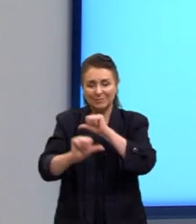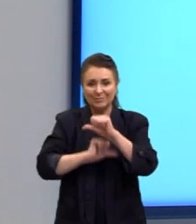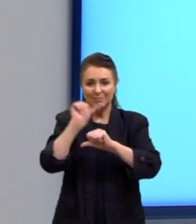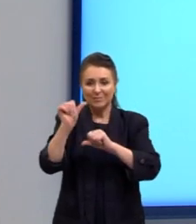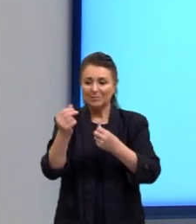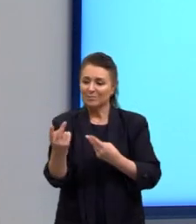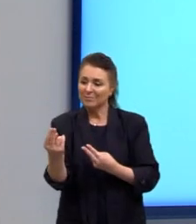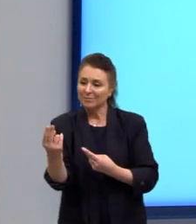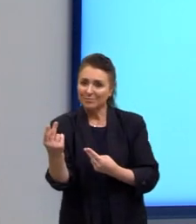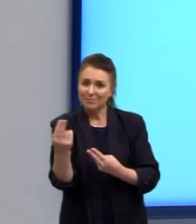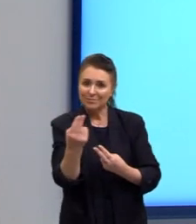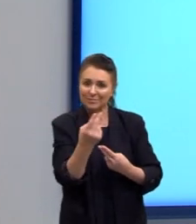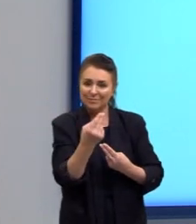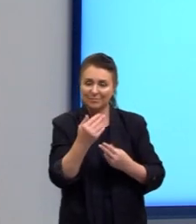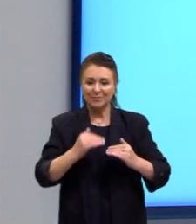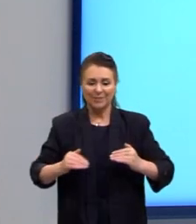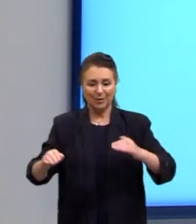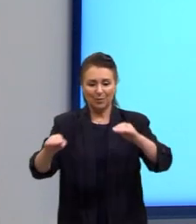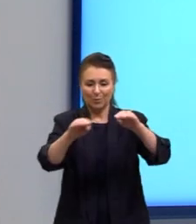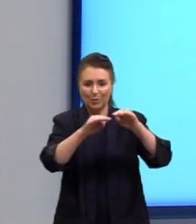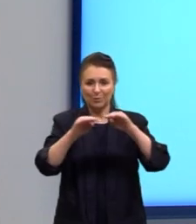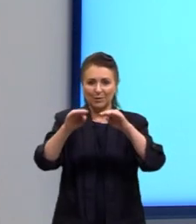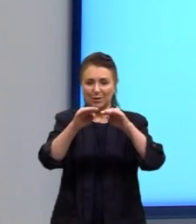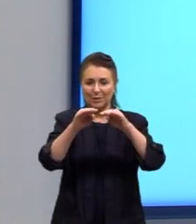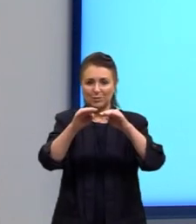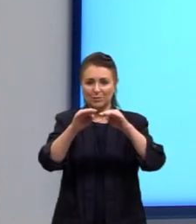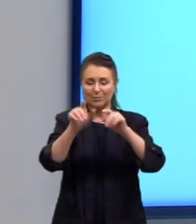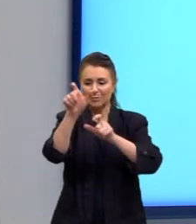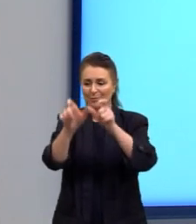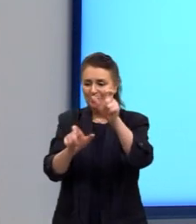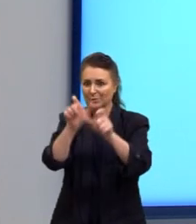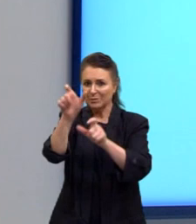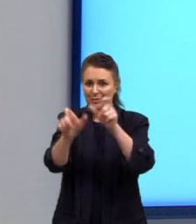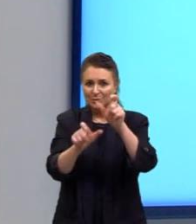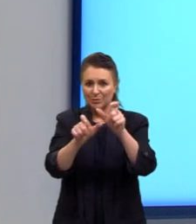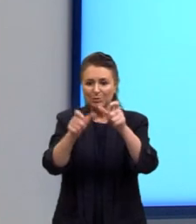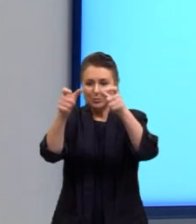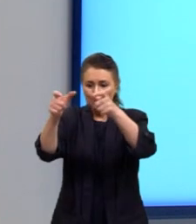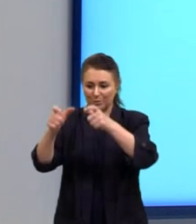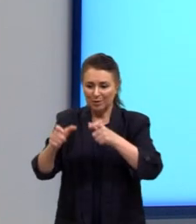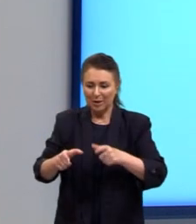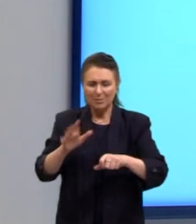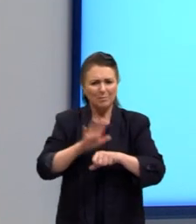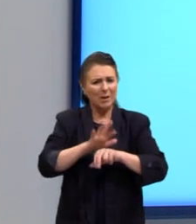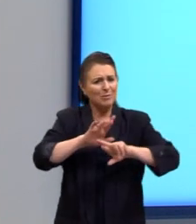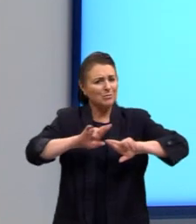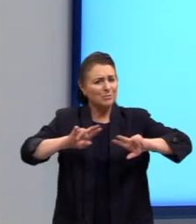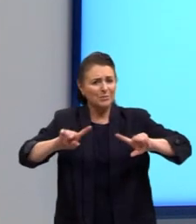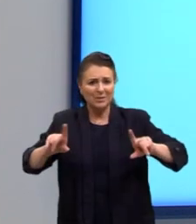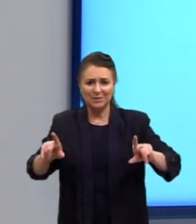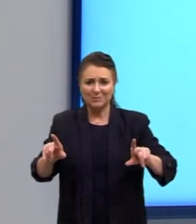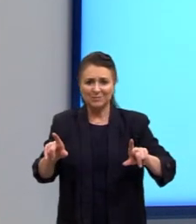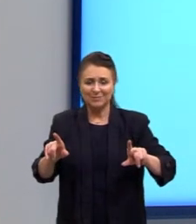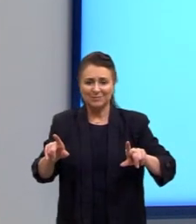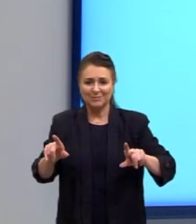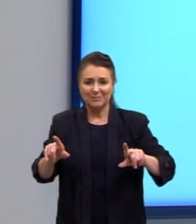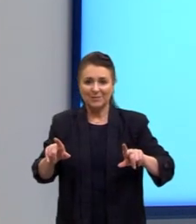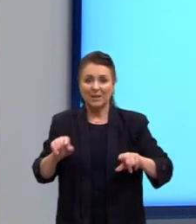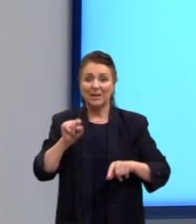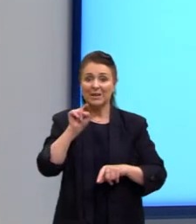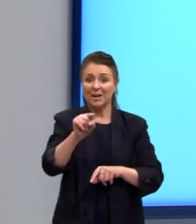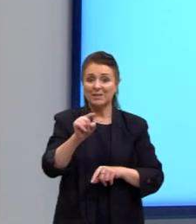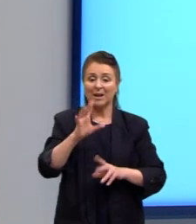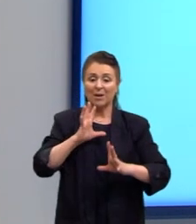proporciona esse acesso a todas as pessoas, de todos os lugares. E essa é a nossa